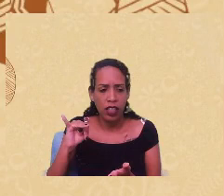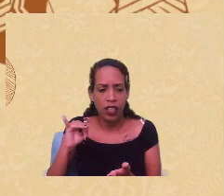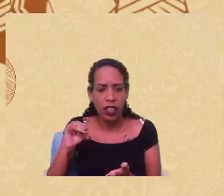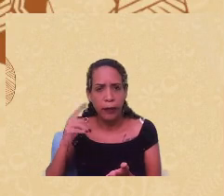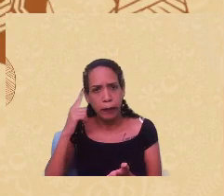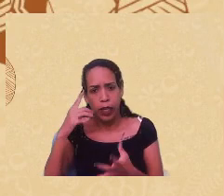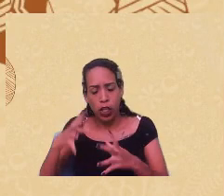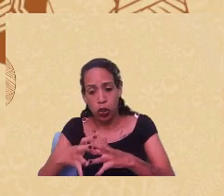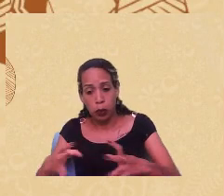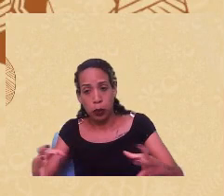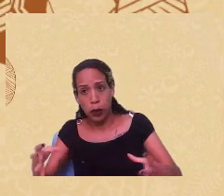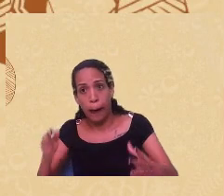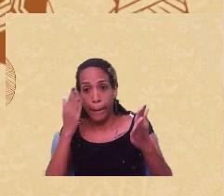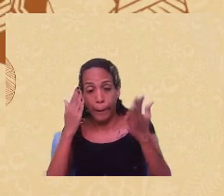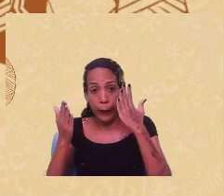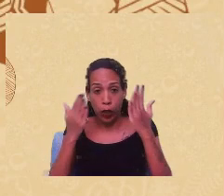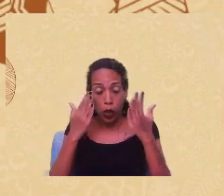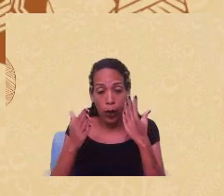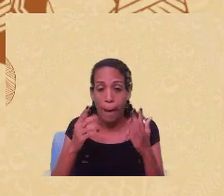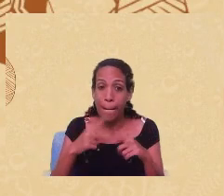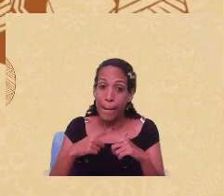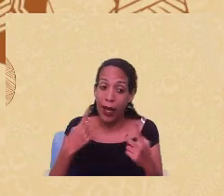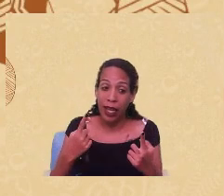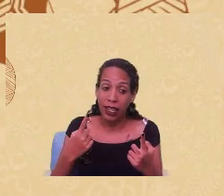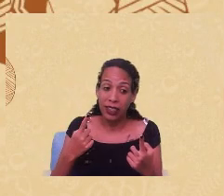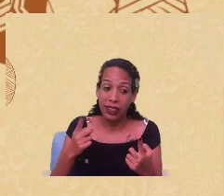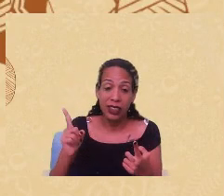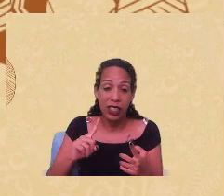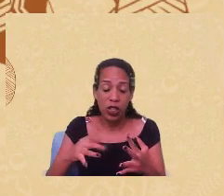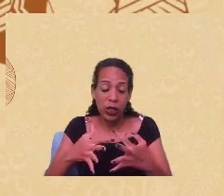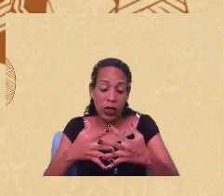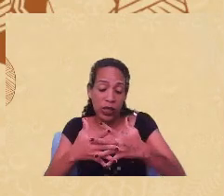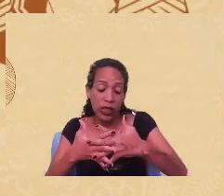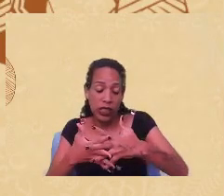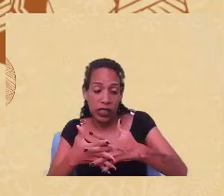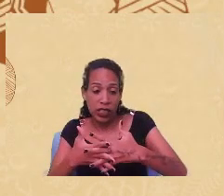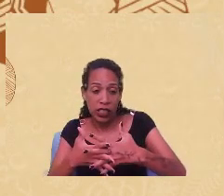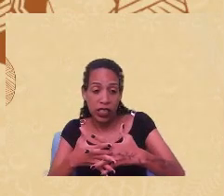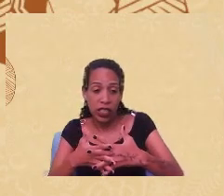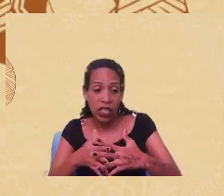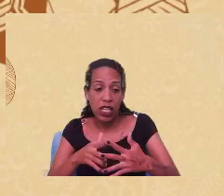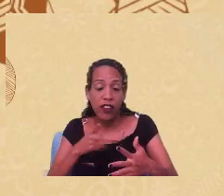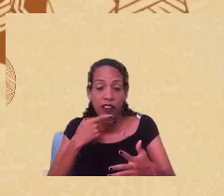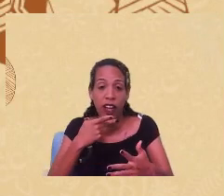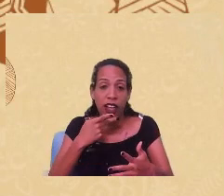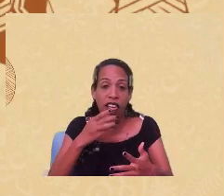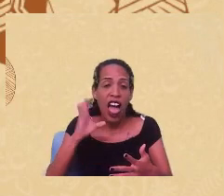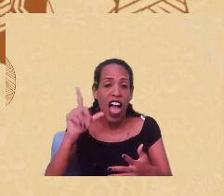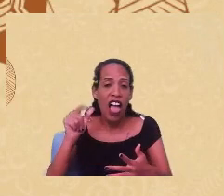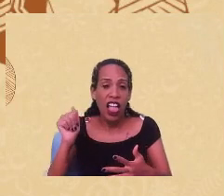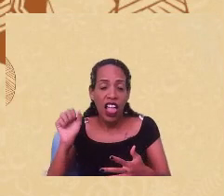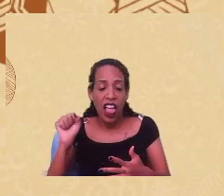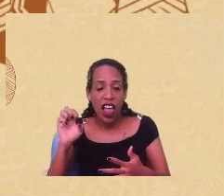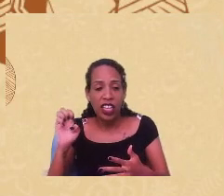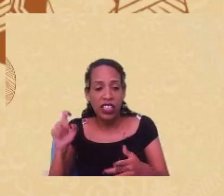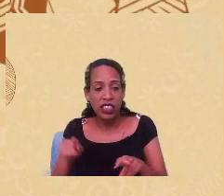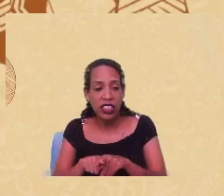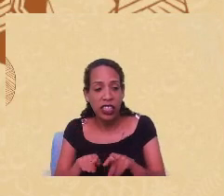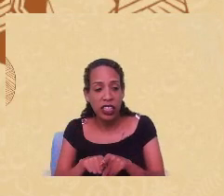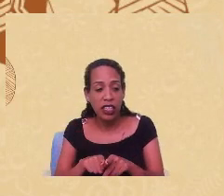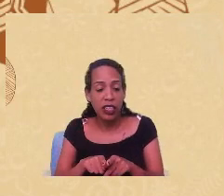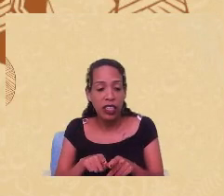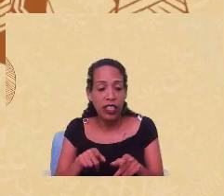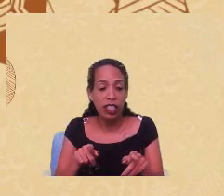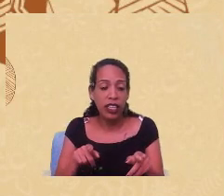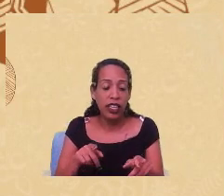psicológicas, mas que não estejam desatreladas de raça e classe. Então, para o Fanon, essa